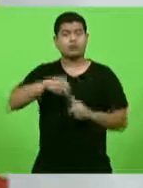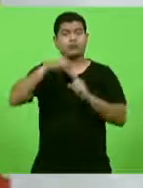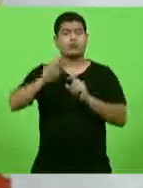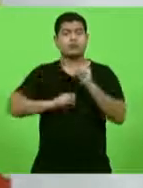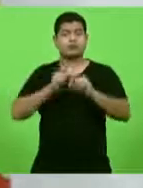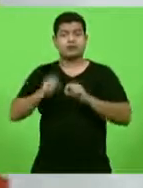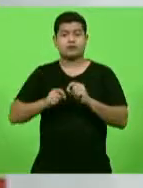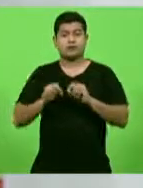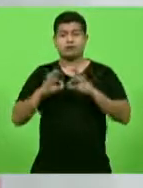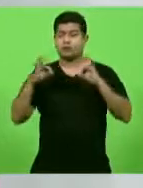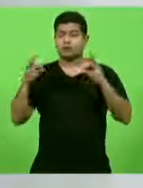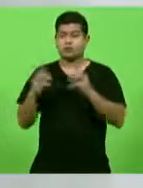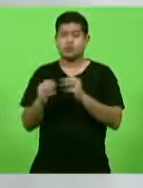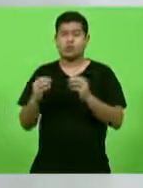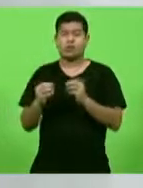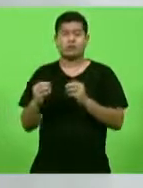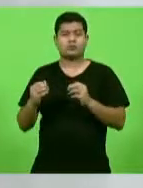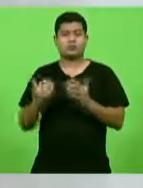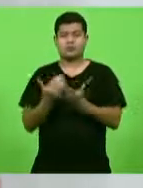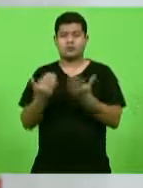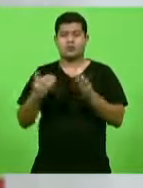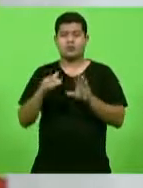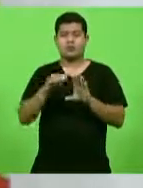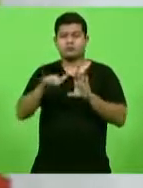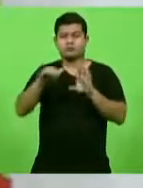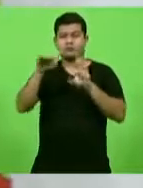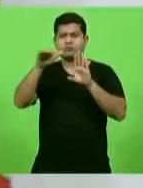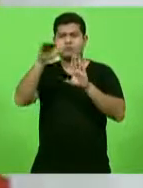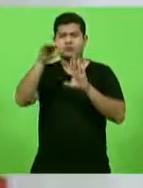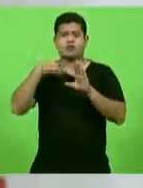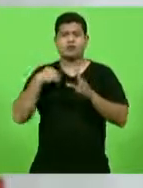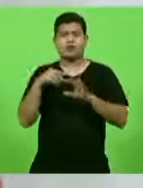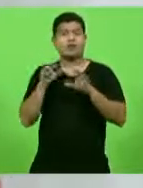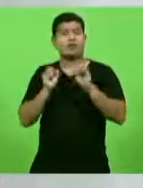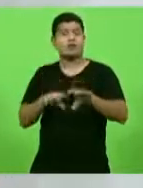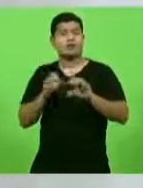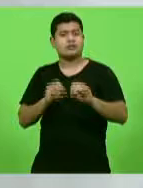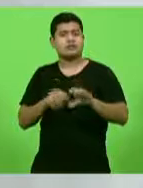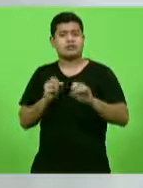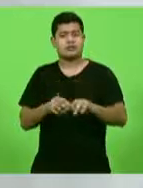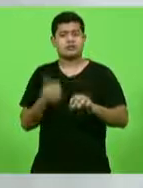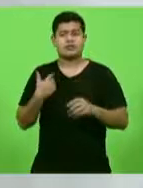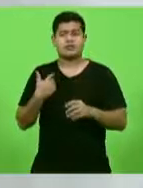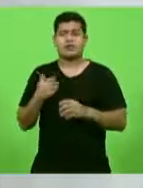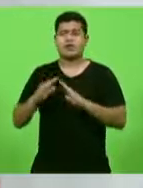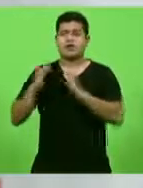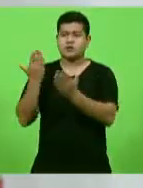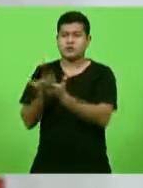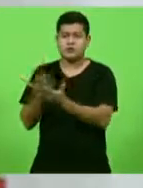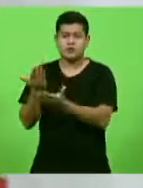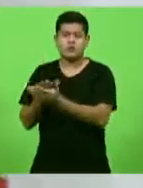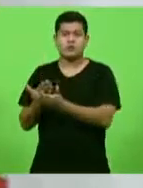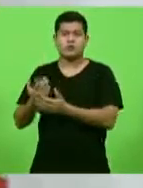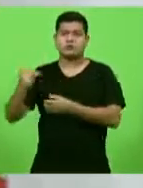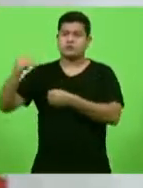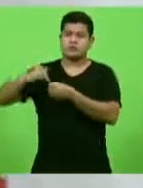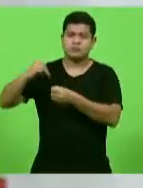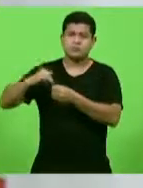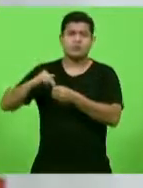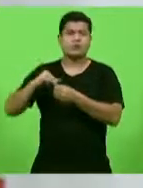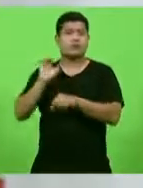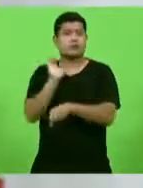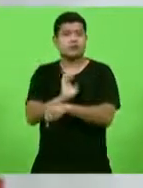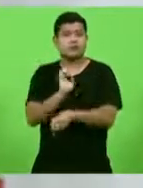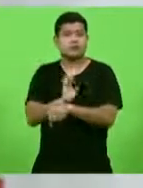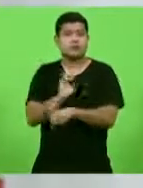todos os níveis de aprendizado, nas escolas municipais, estaduais e nos centros federais, nos